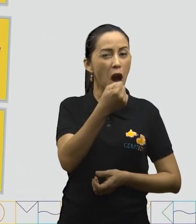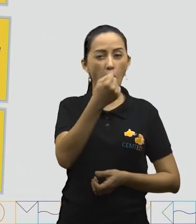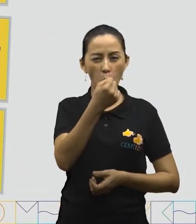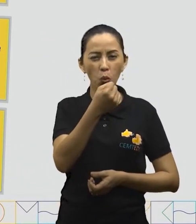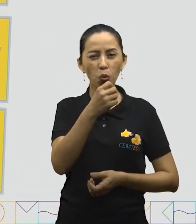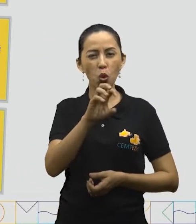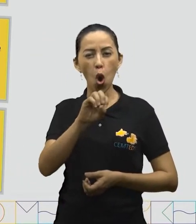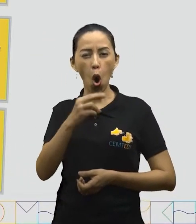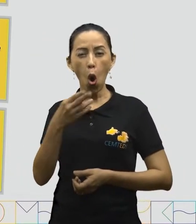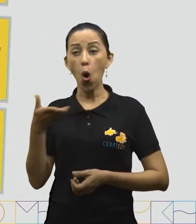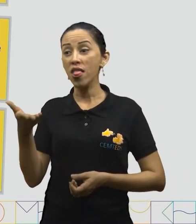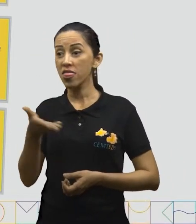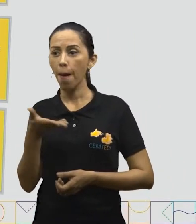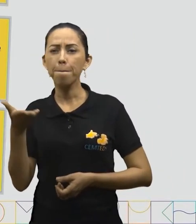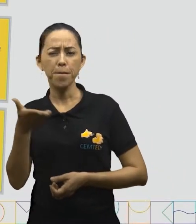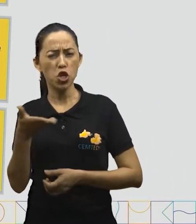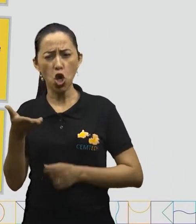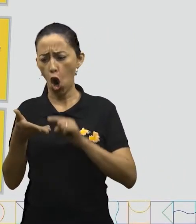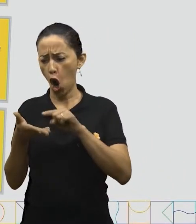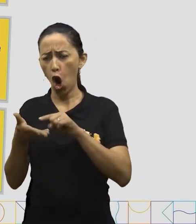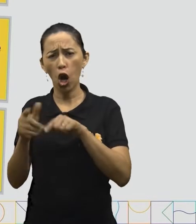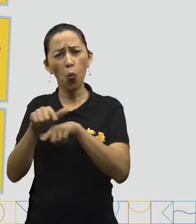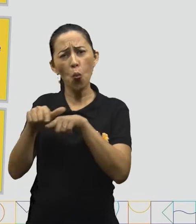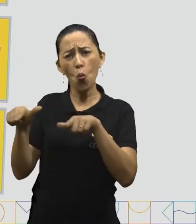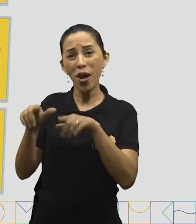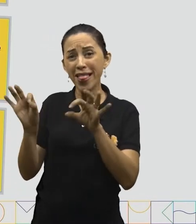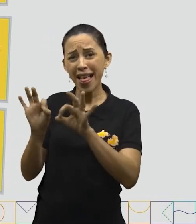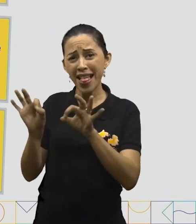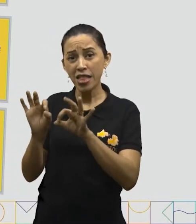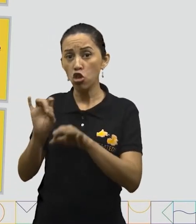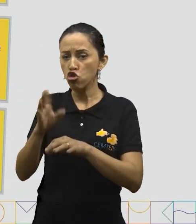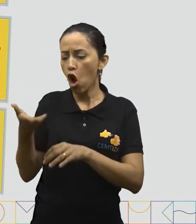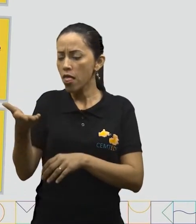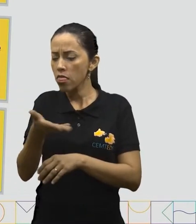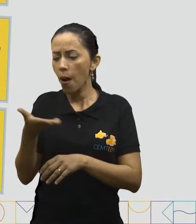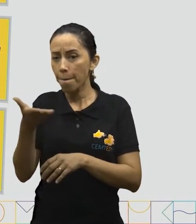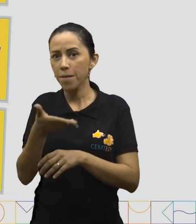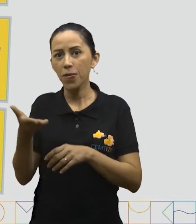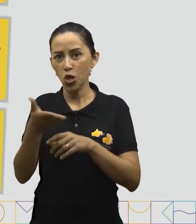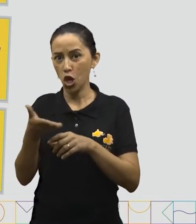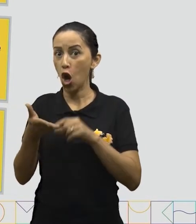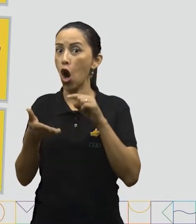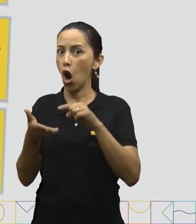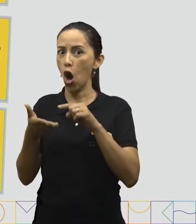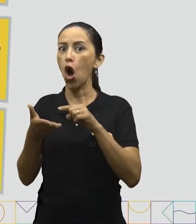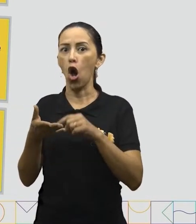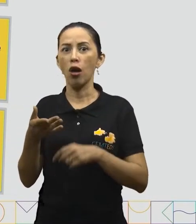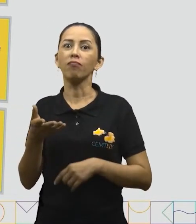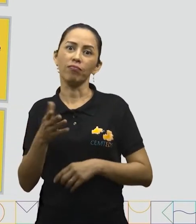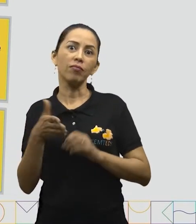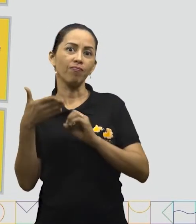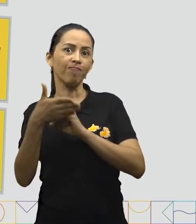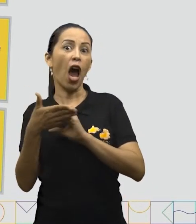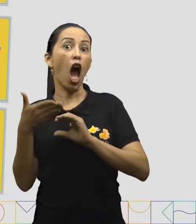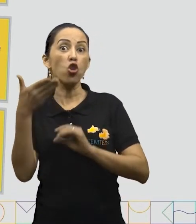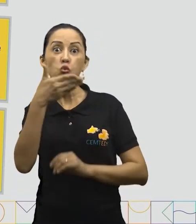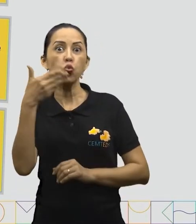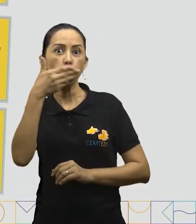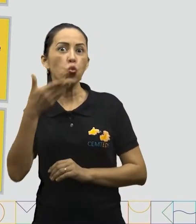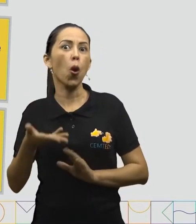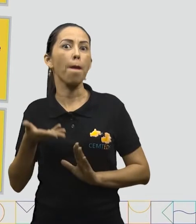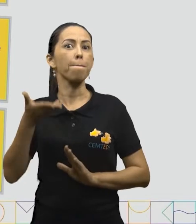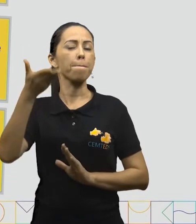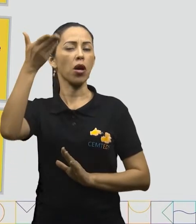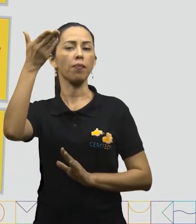nada. São alimentos de alto índice glicêmico. Entendi. E vai tapar par de altamente